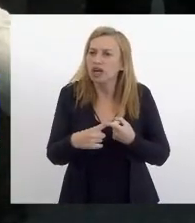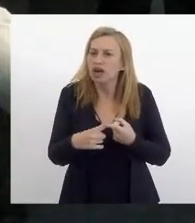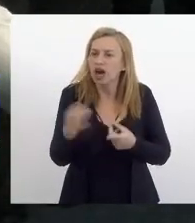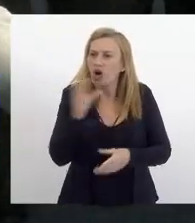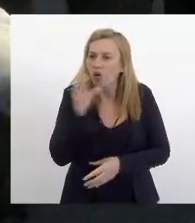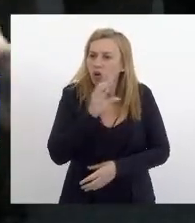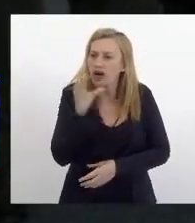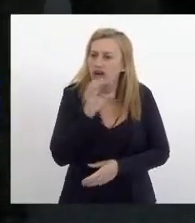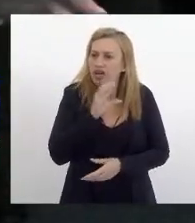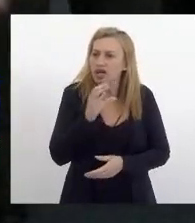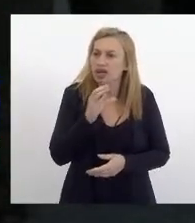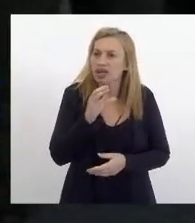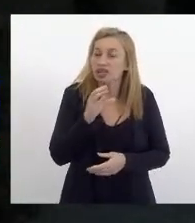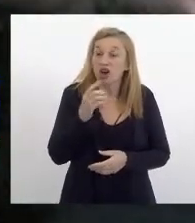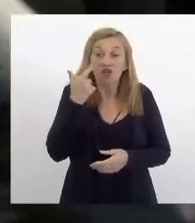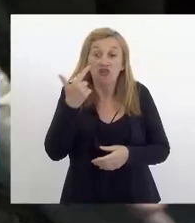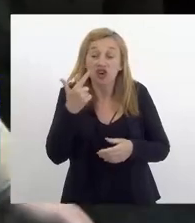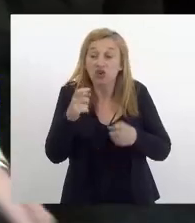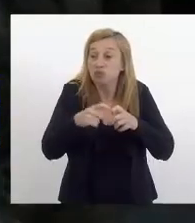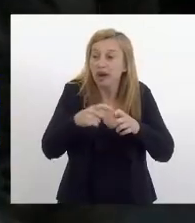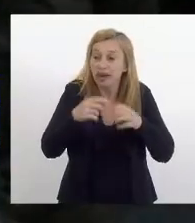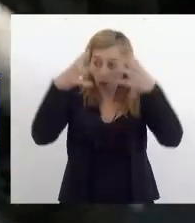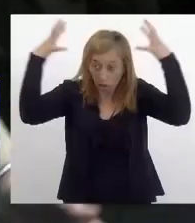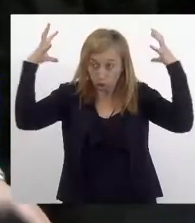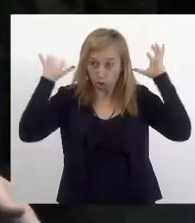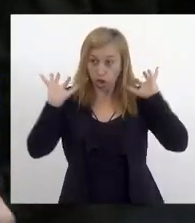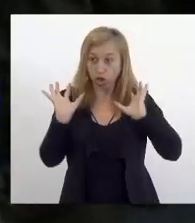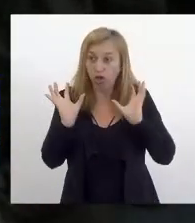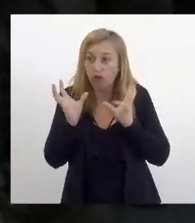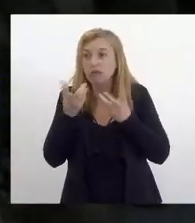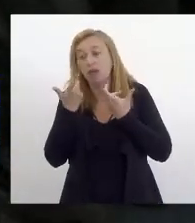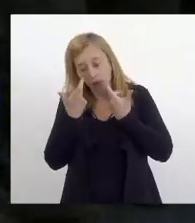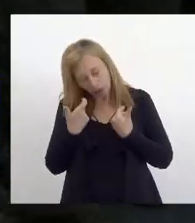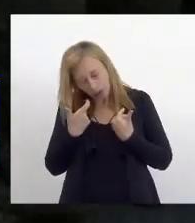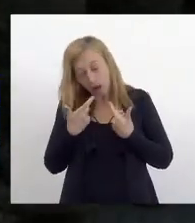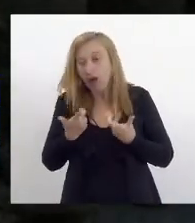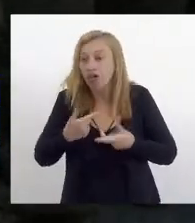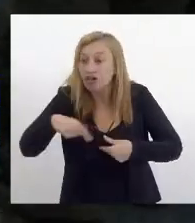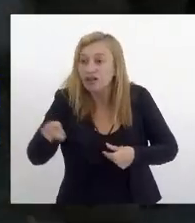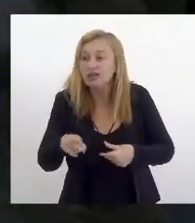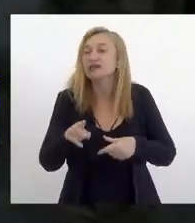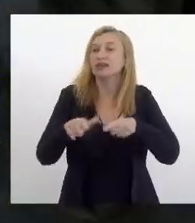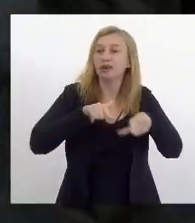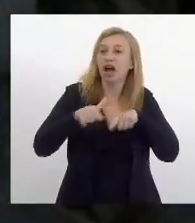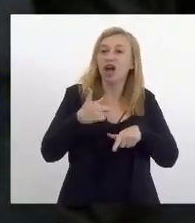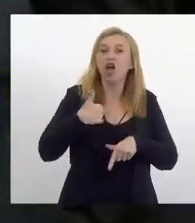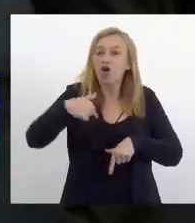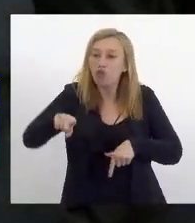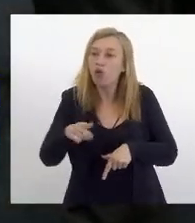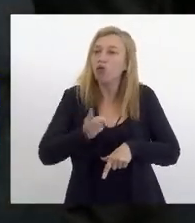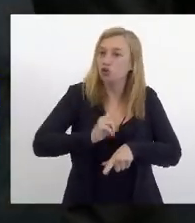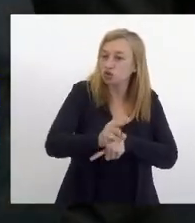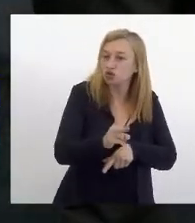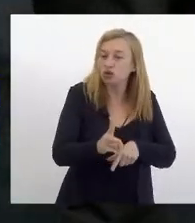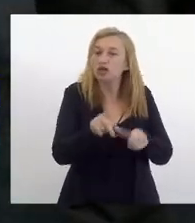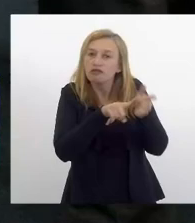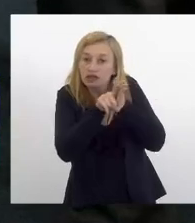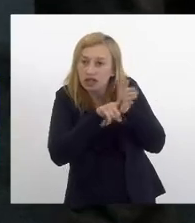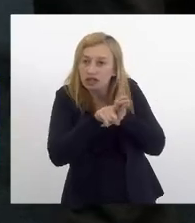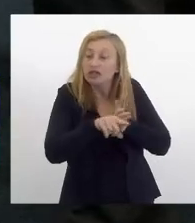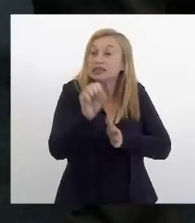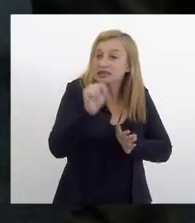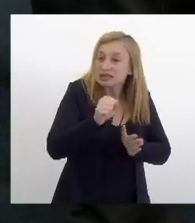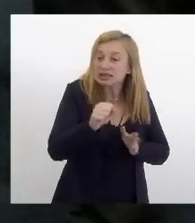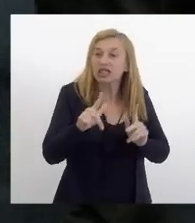danada aparece médico despenteado cara de sono e vão trabalhar eu vou continuar as fiscalizações